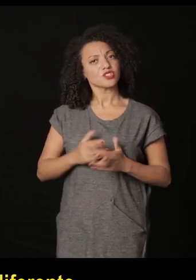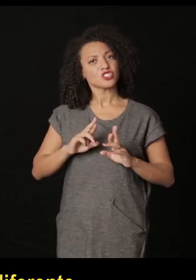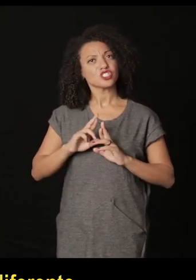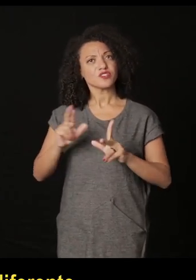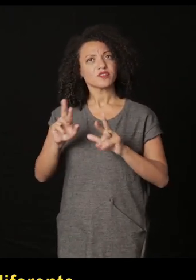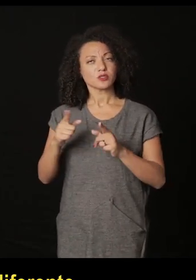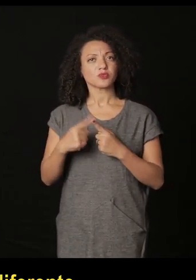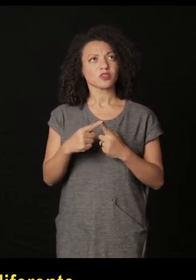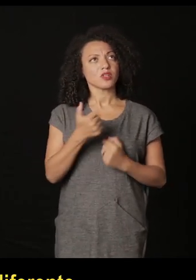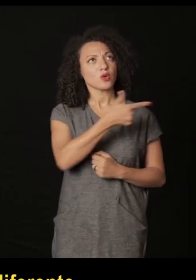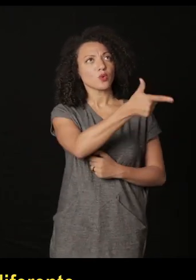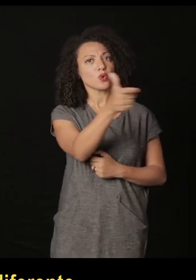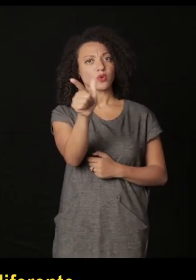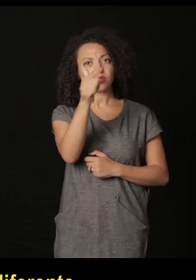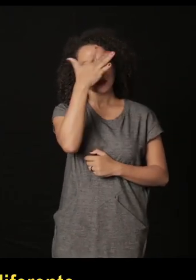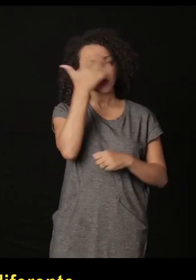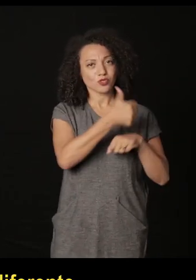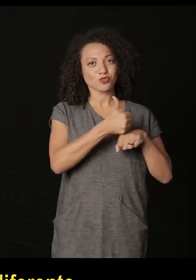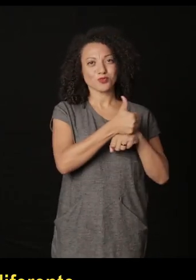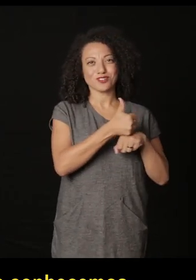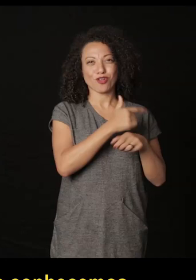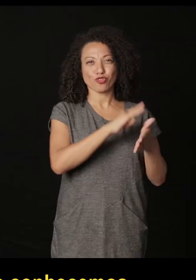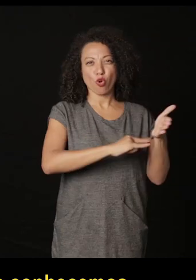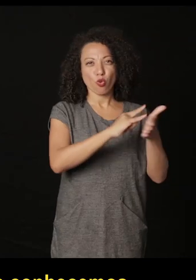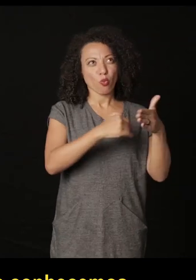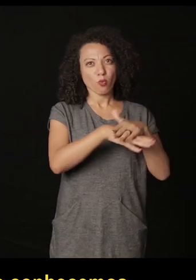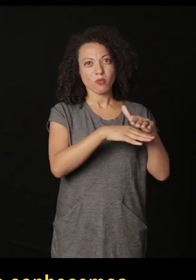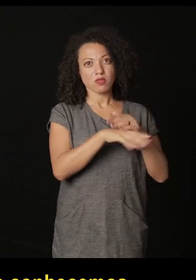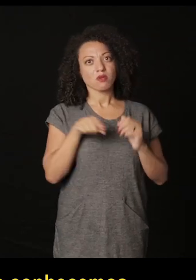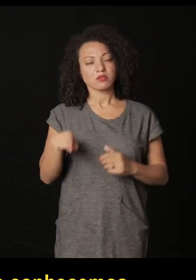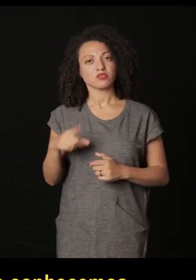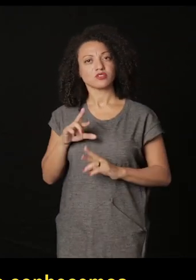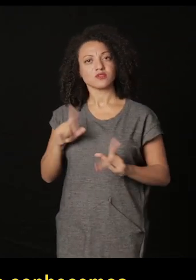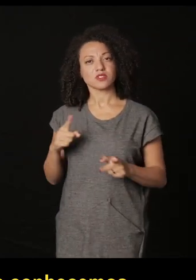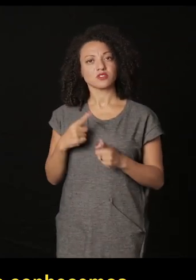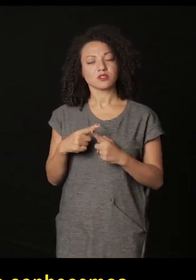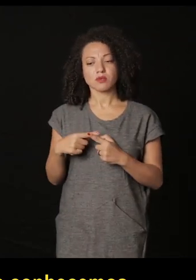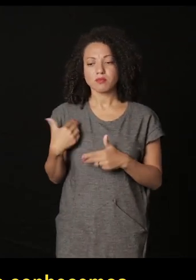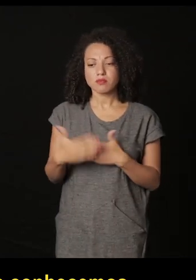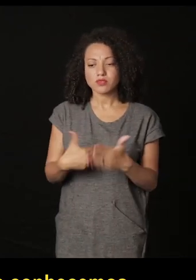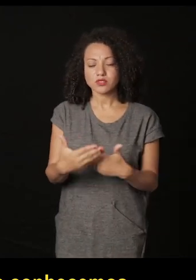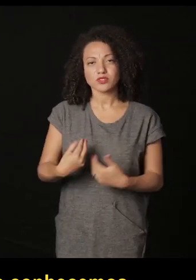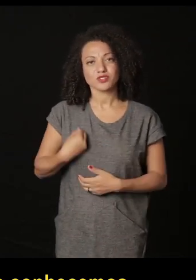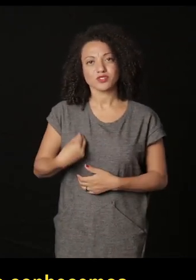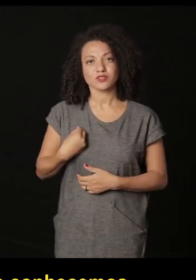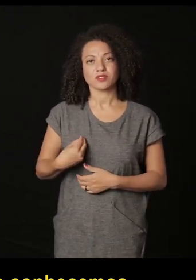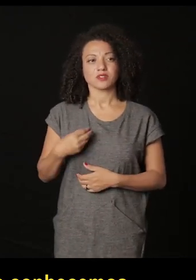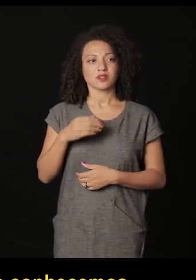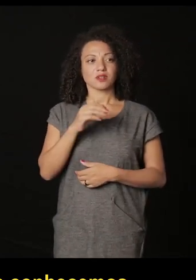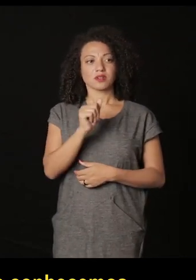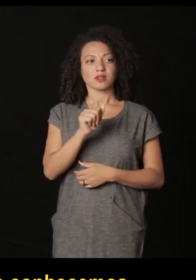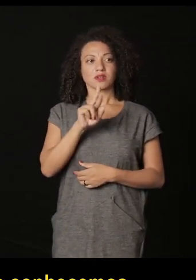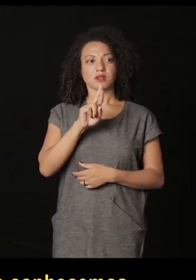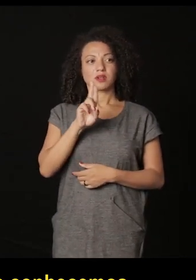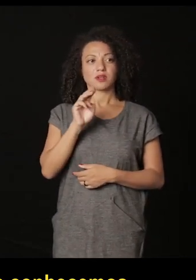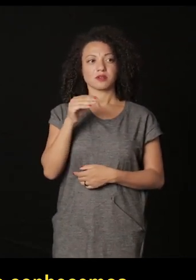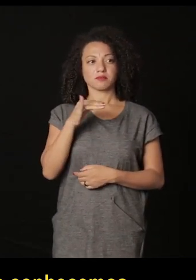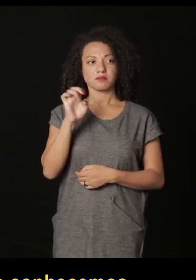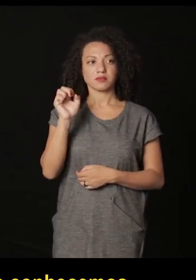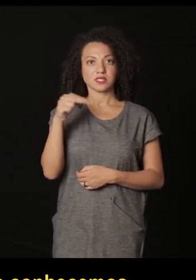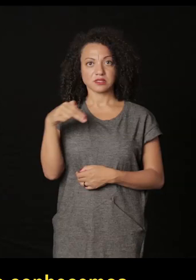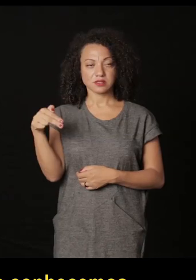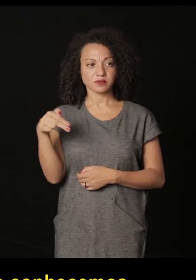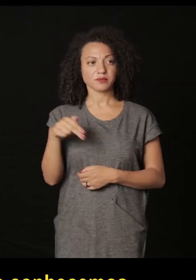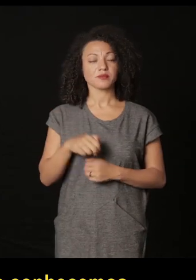diferente de muitos outros documentalistas é un proxecto de vida que conhecemos hoje em dia por exemplo